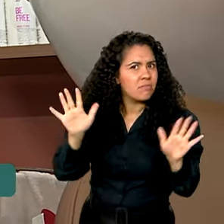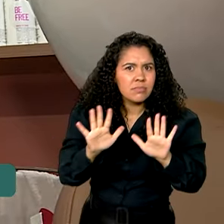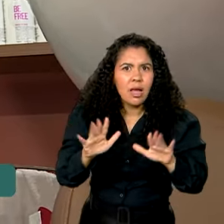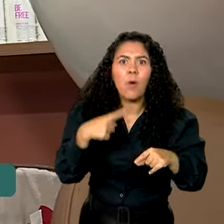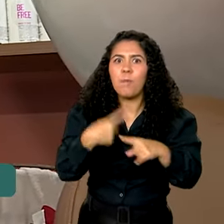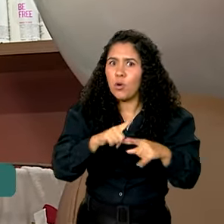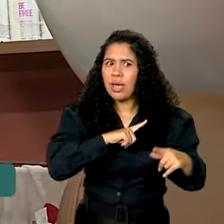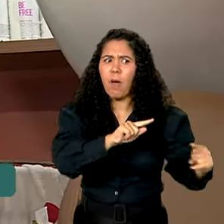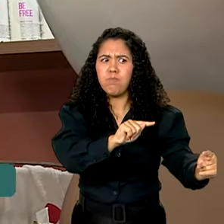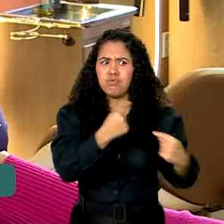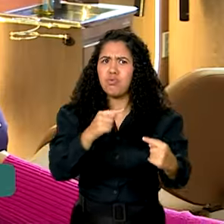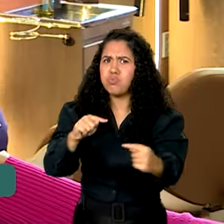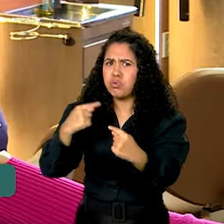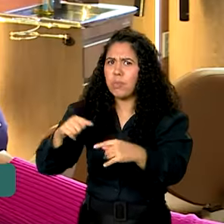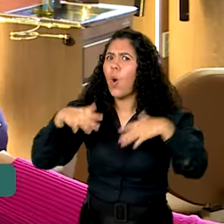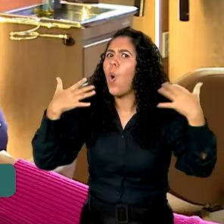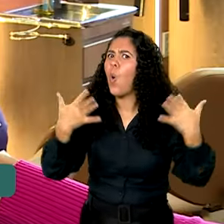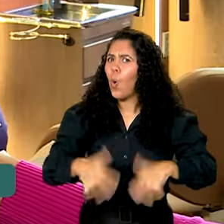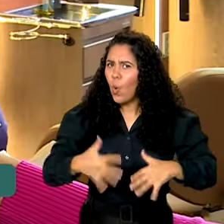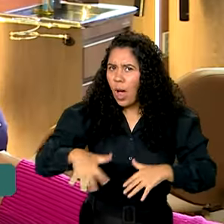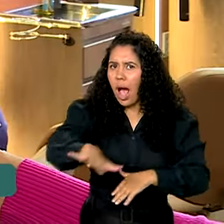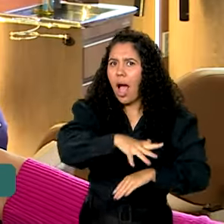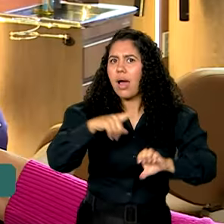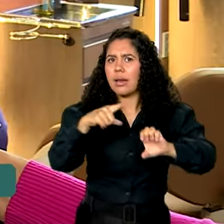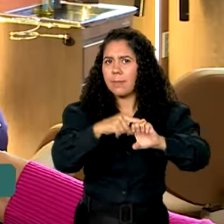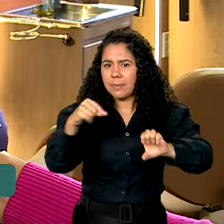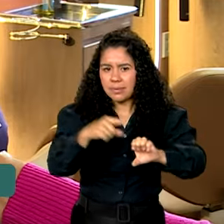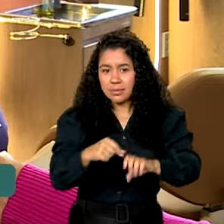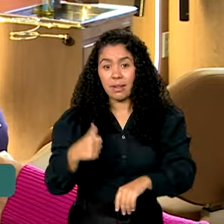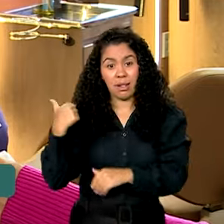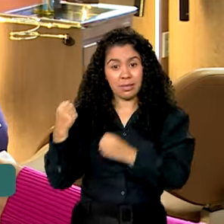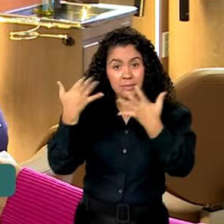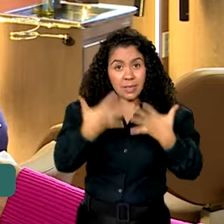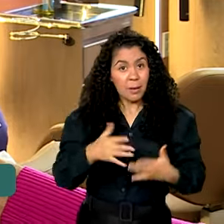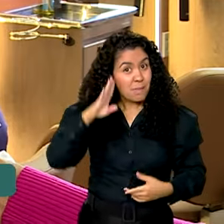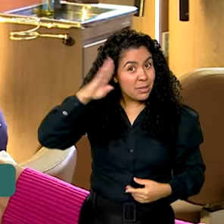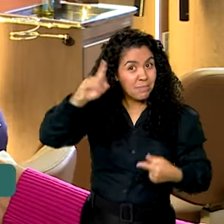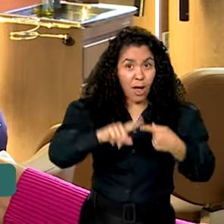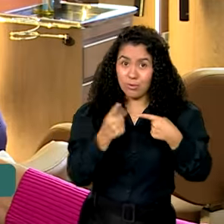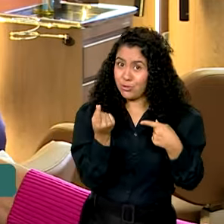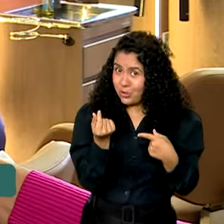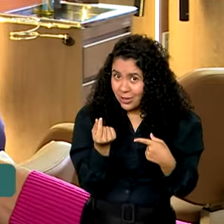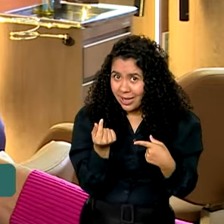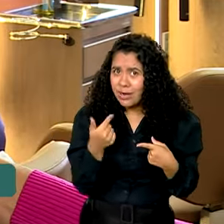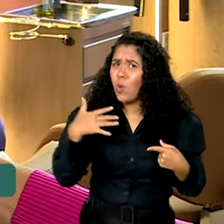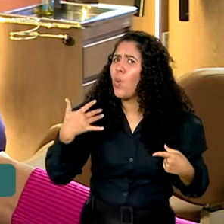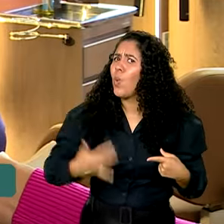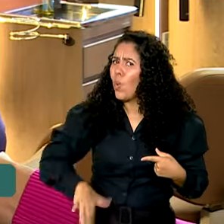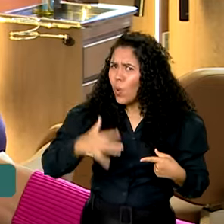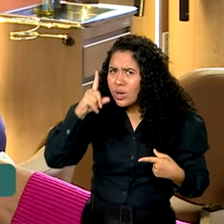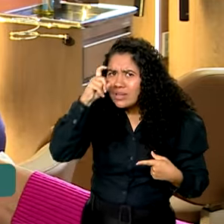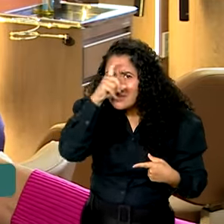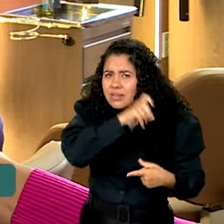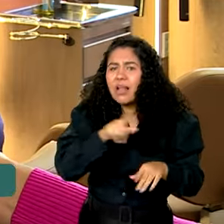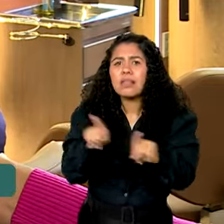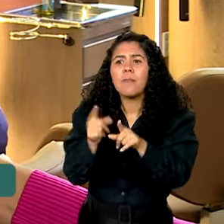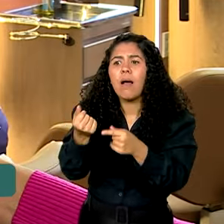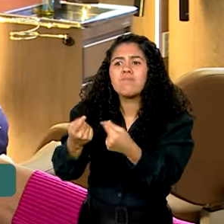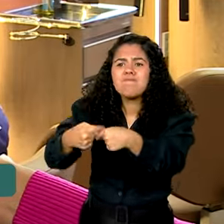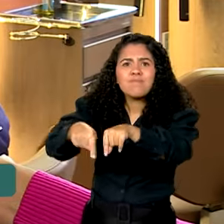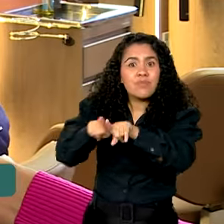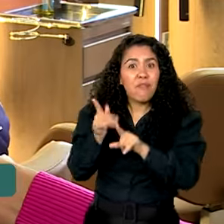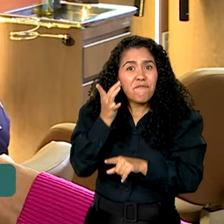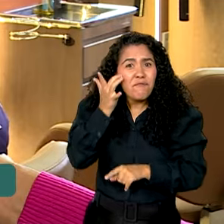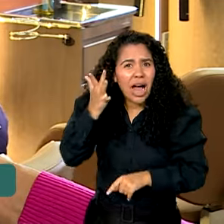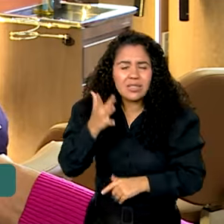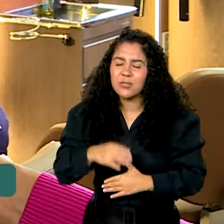no caminho do empreendedor. Os maiores desafios são dinheiro, que é muito complicado, linhas de crédito. A gente não consegue com